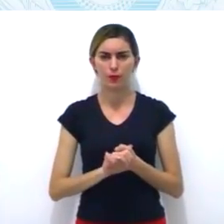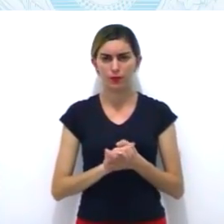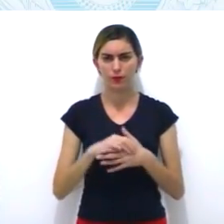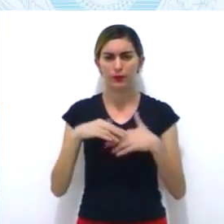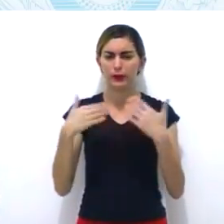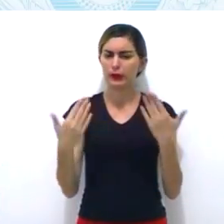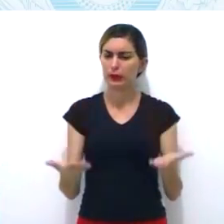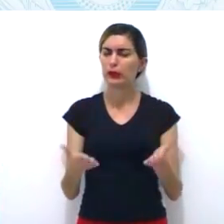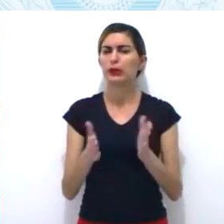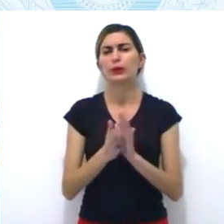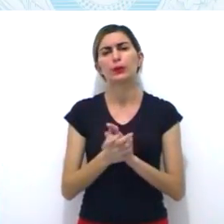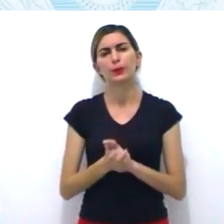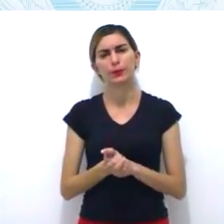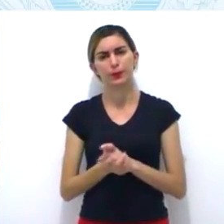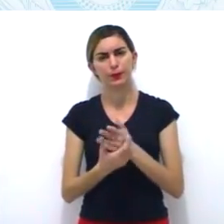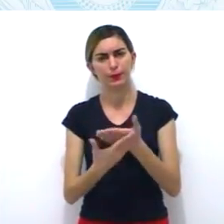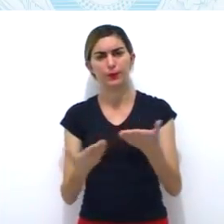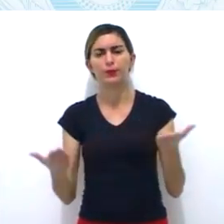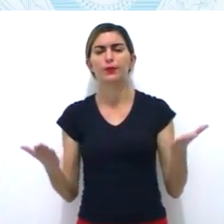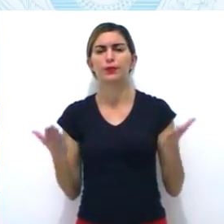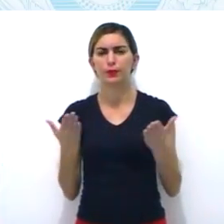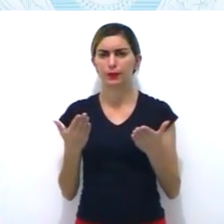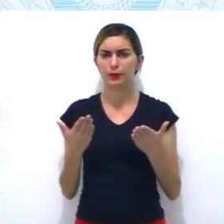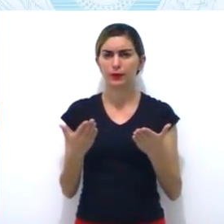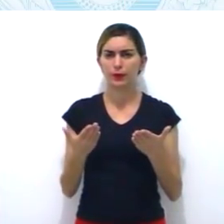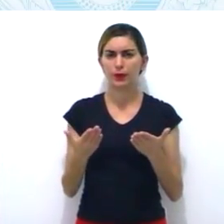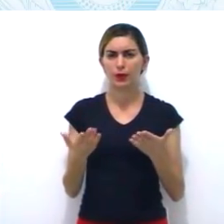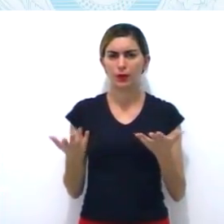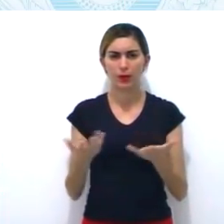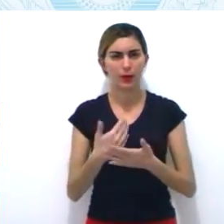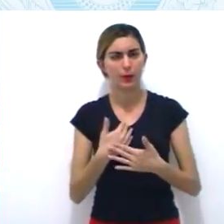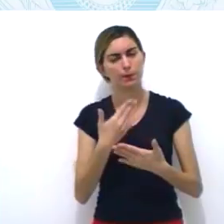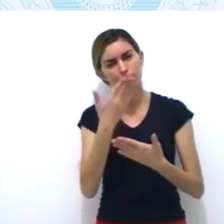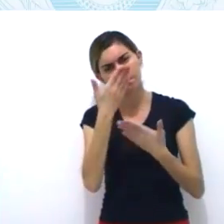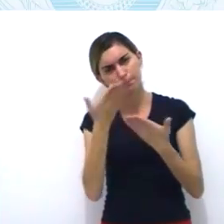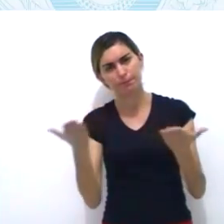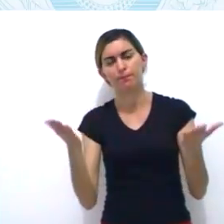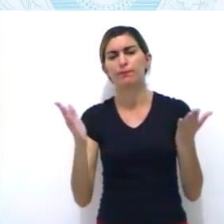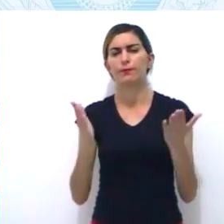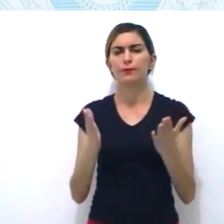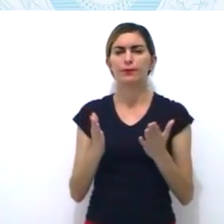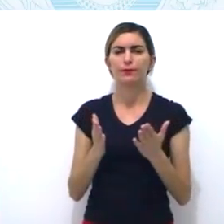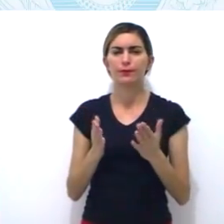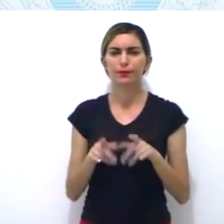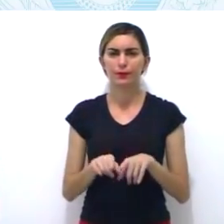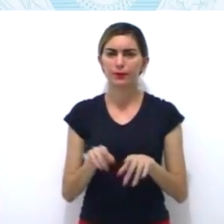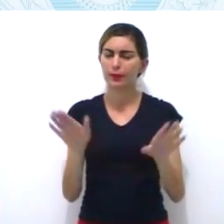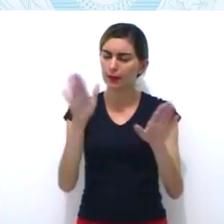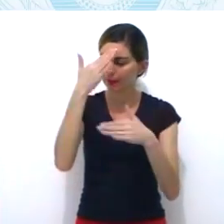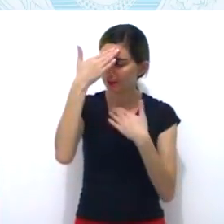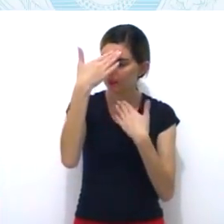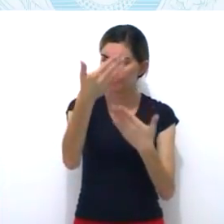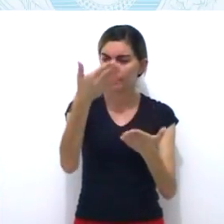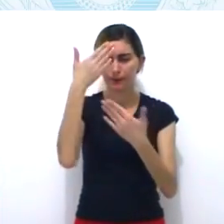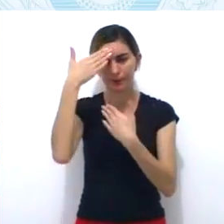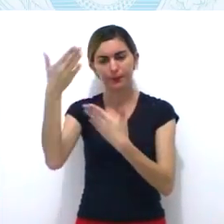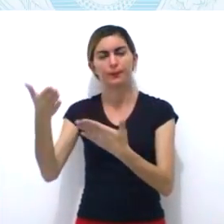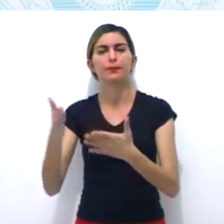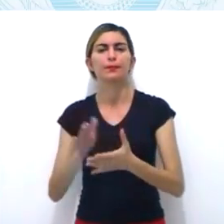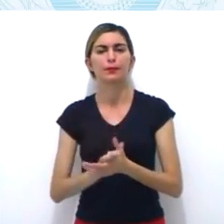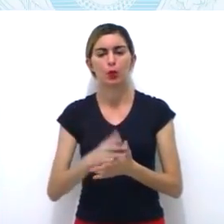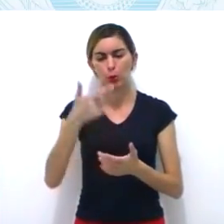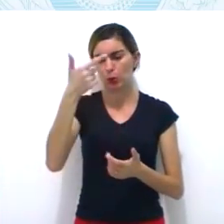agradecendo novamente a oportunidade de nós estarmos aqui trocando conhecimento. Espero que esse